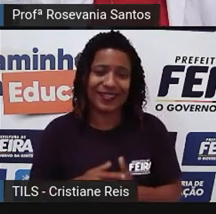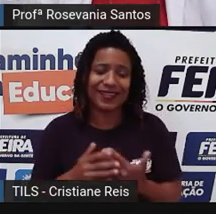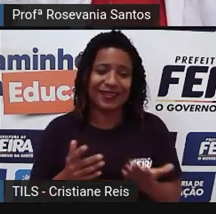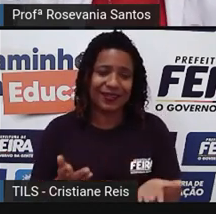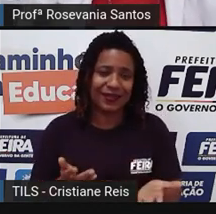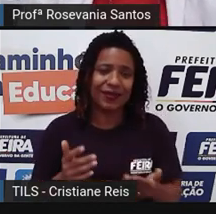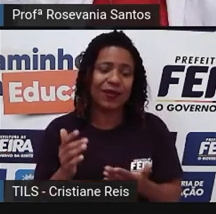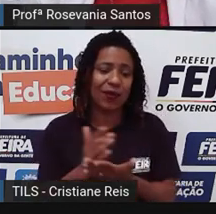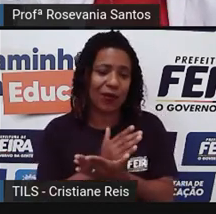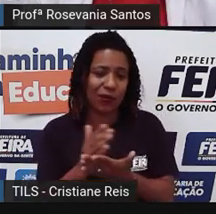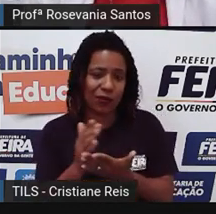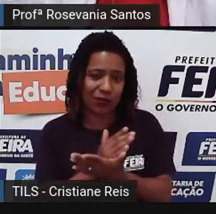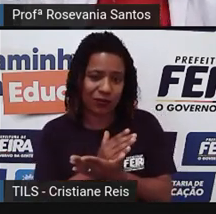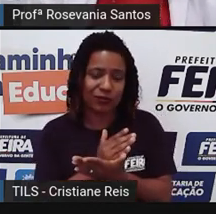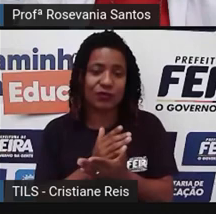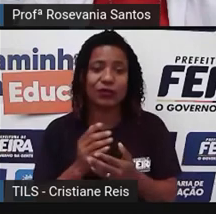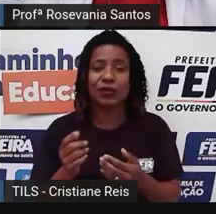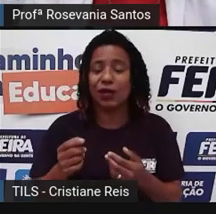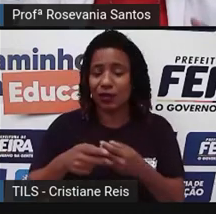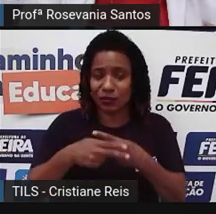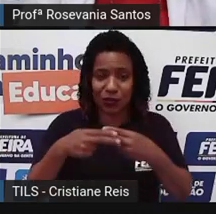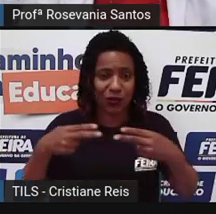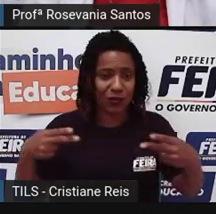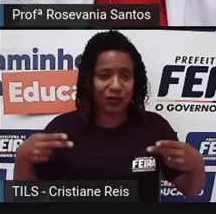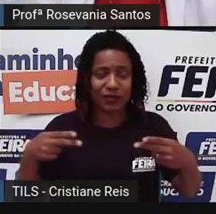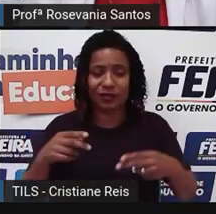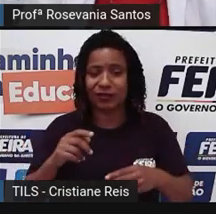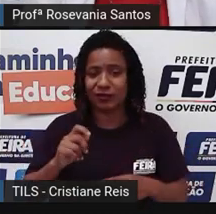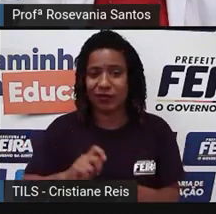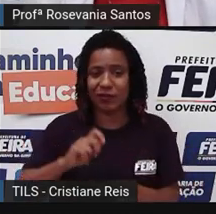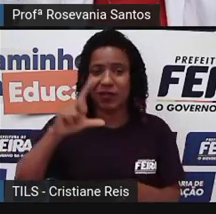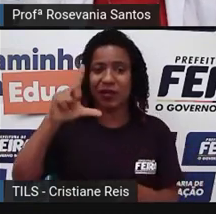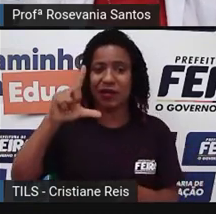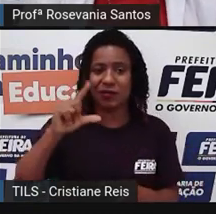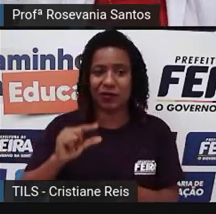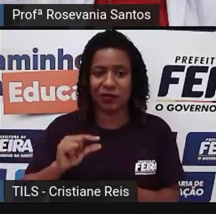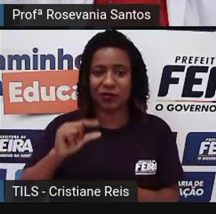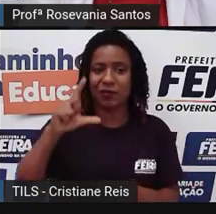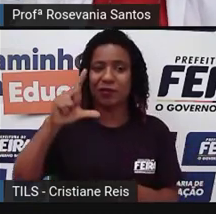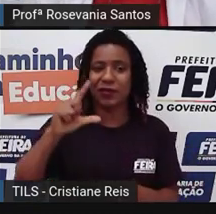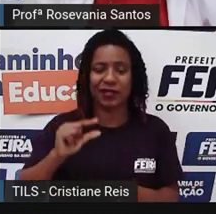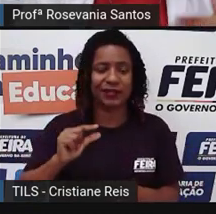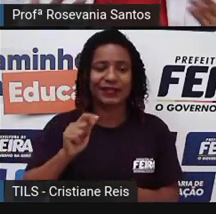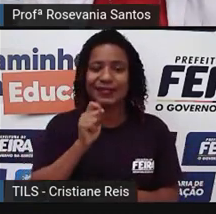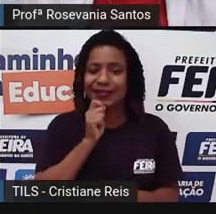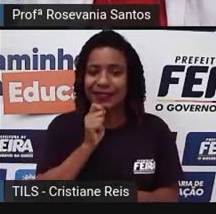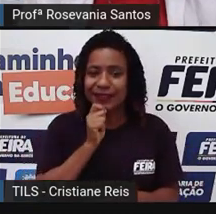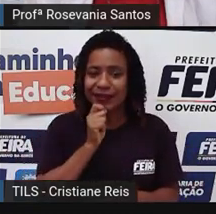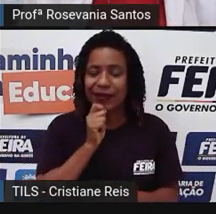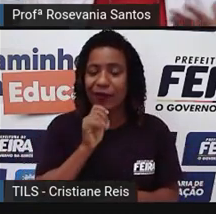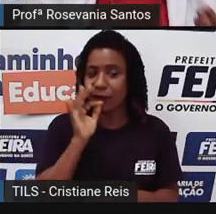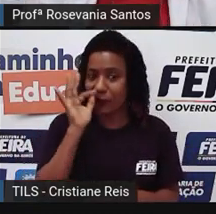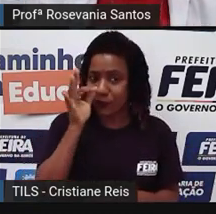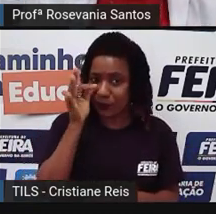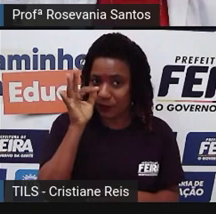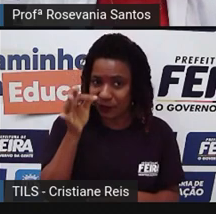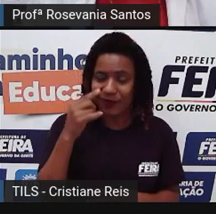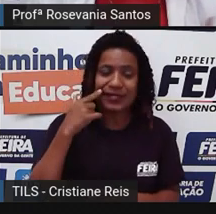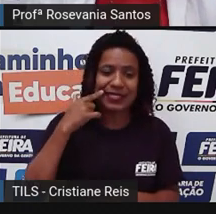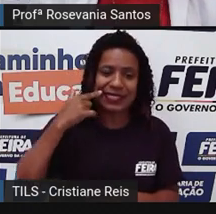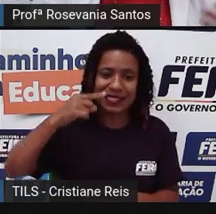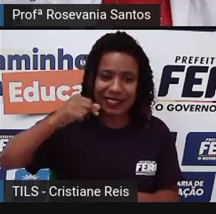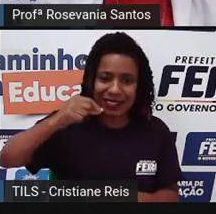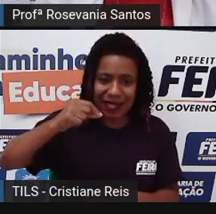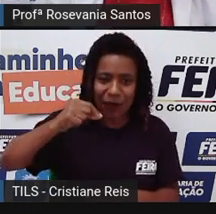né? Então, existem alguns produtos que eles não alteram, né, essa lei da oferta e da procura. Talvez, se algum dia o sal faltar,